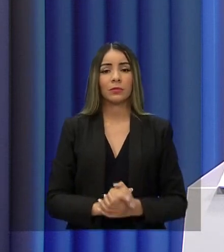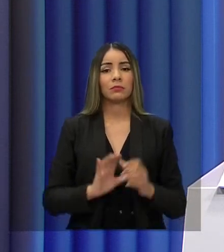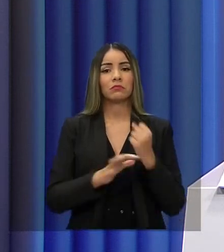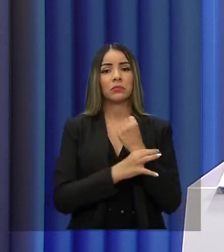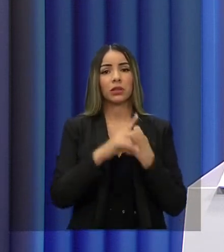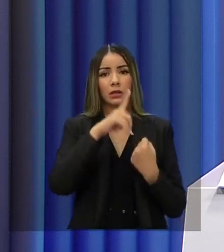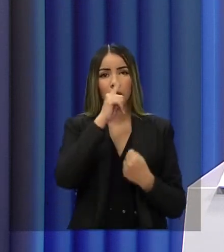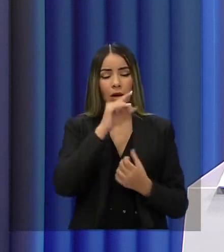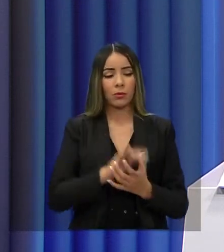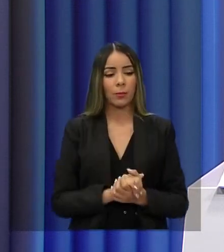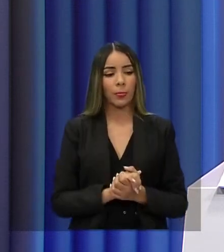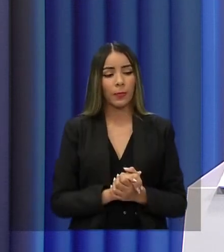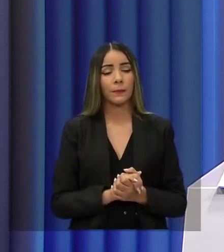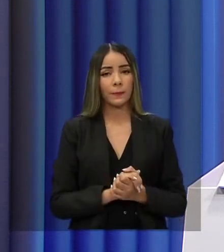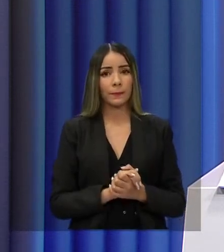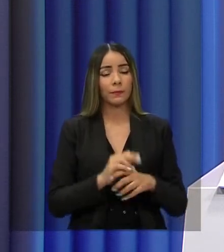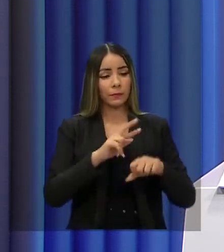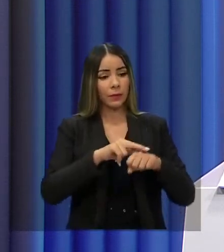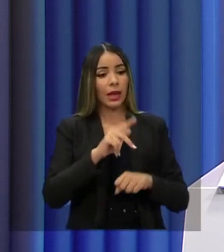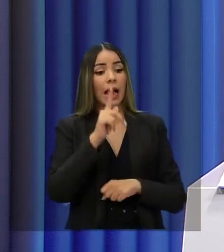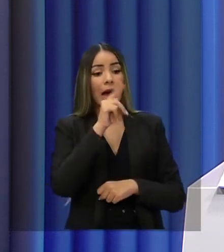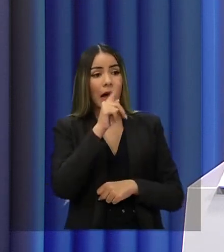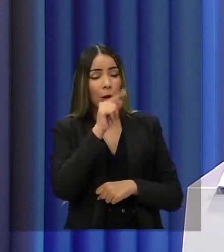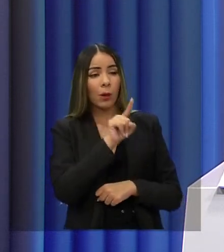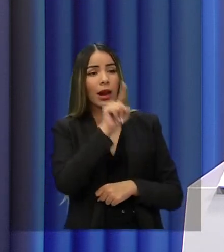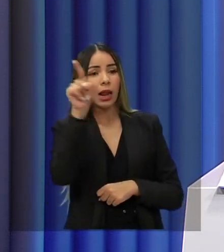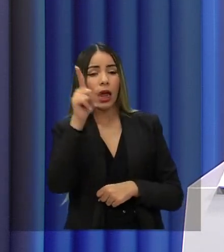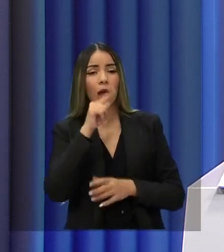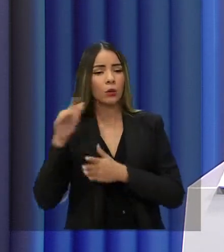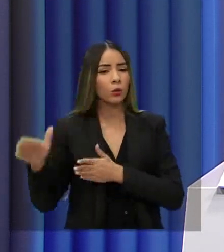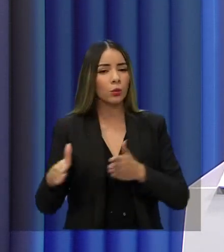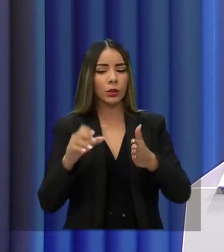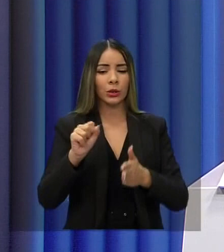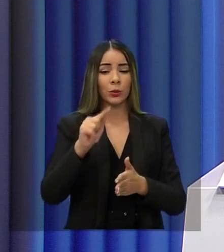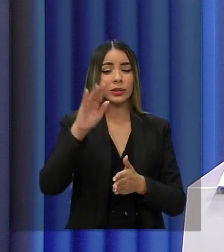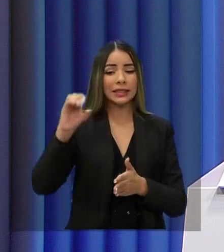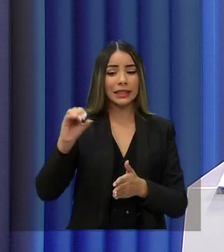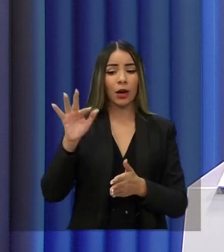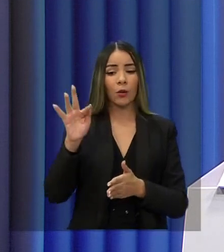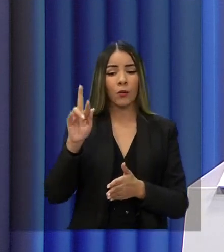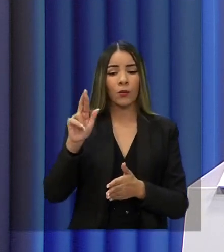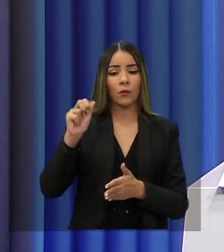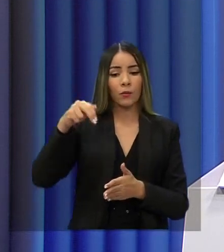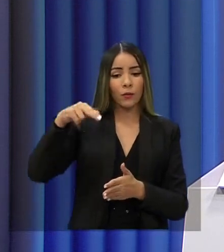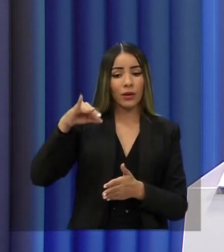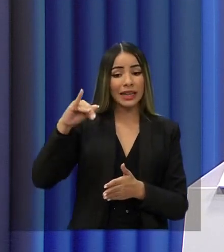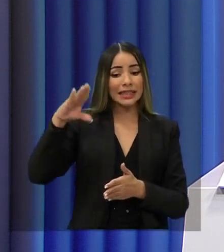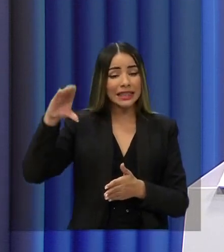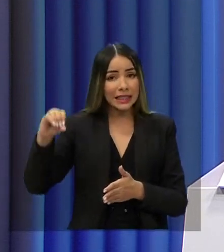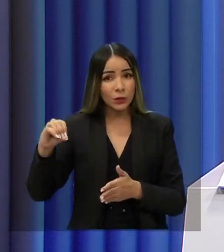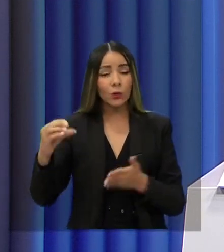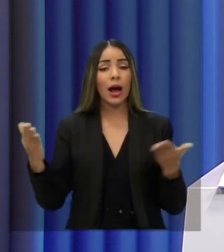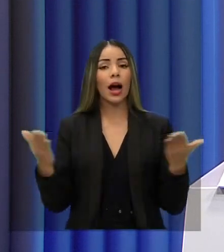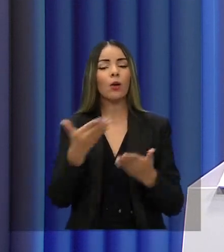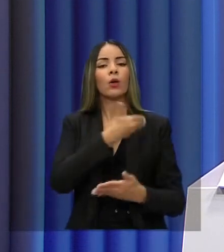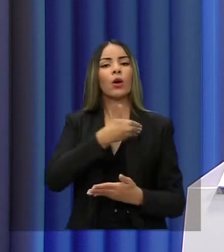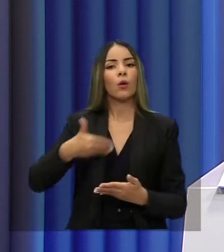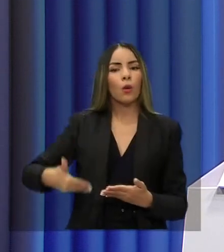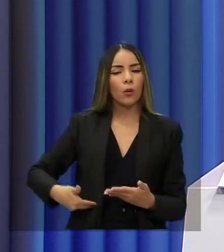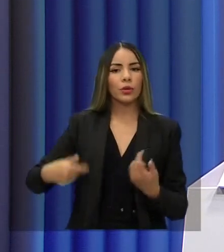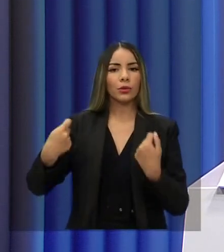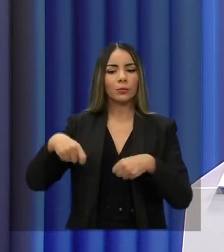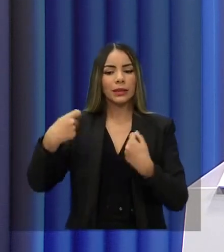As águas do São Francisco finalmente chegaram em Jati. Agora o governo precisa se planejar para o pós